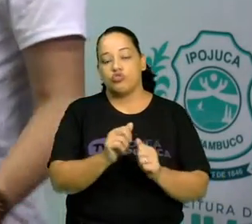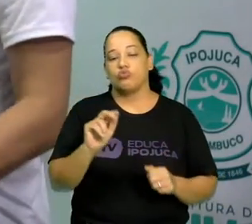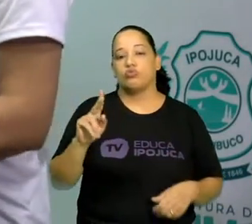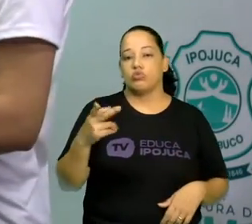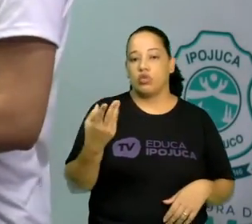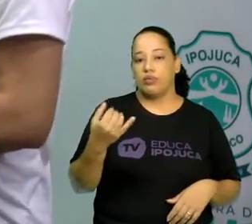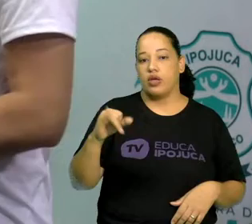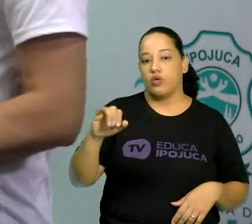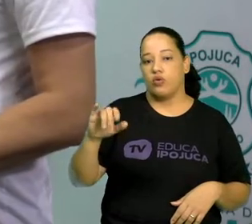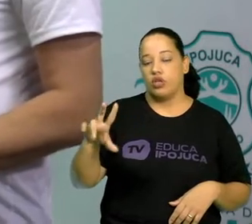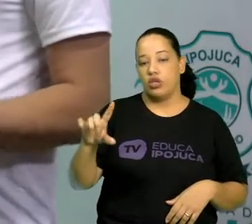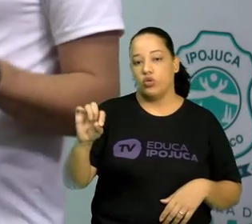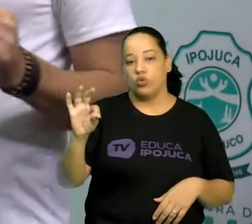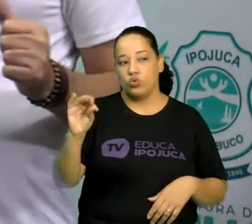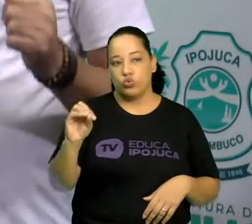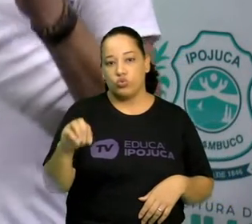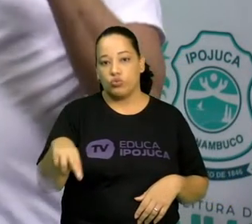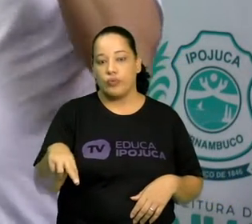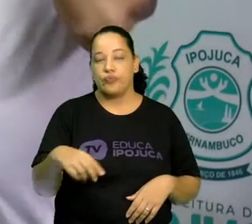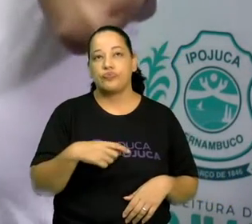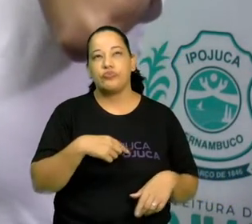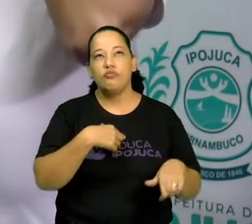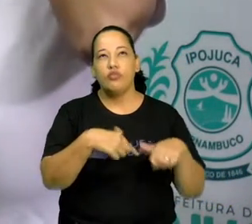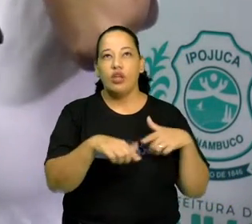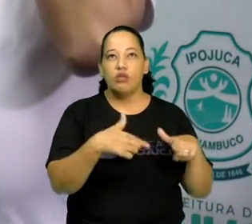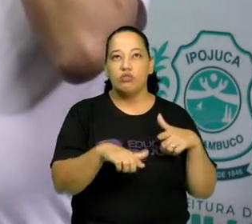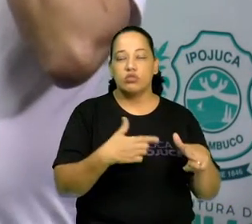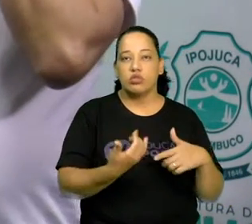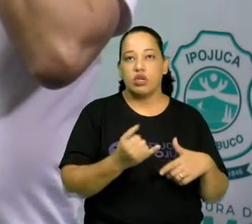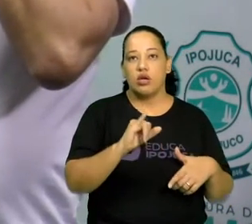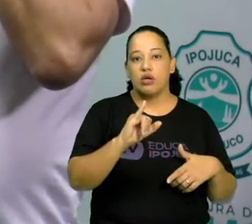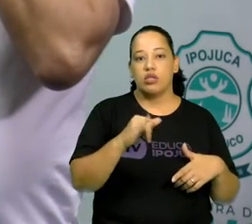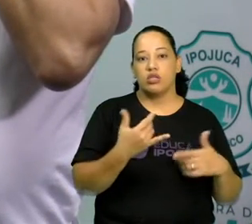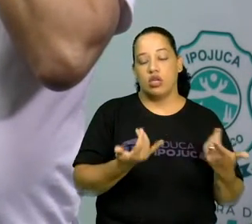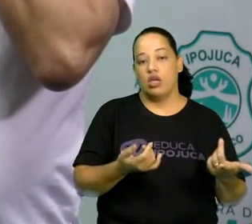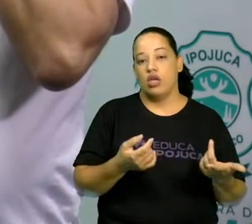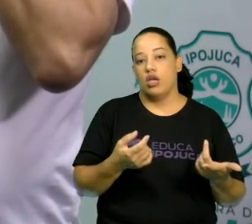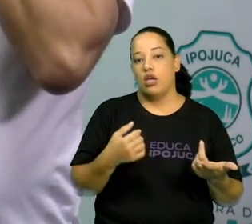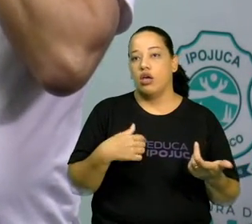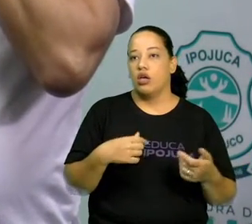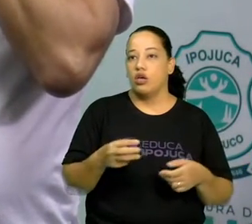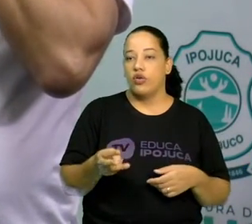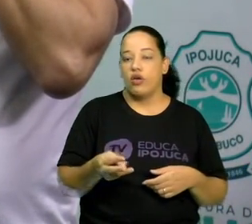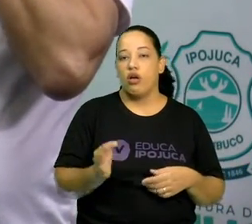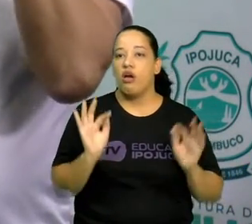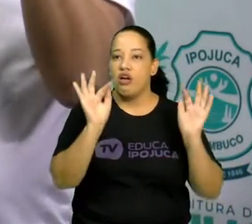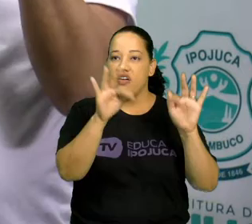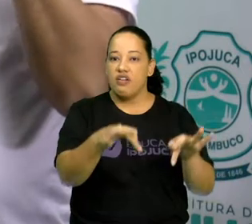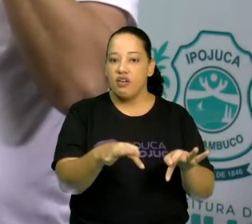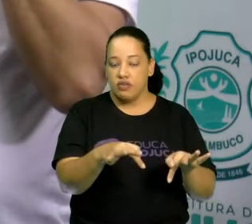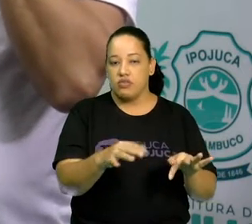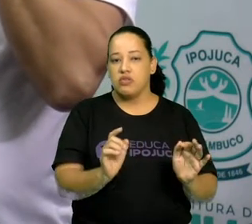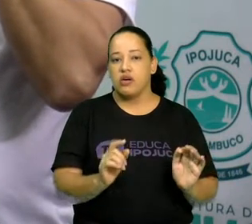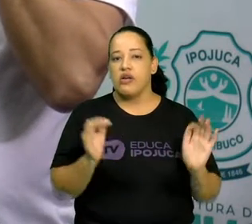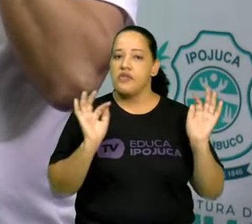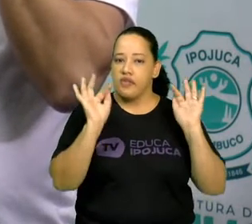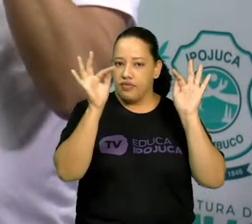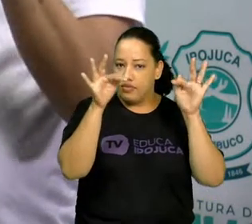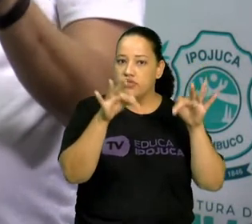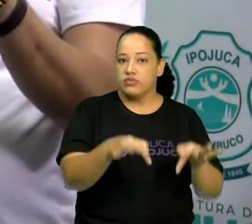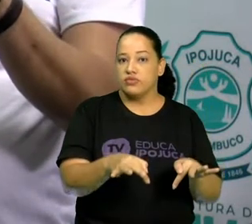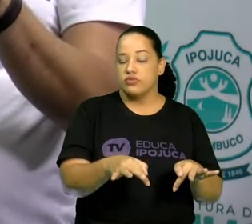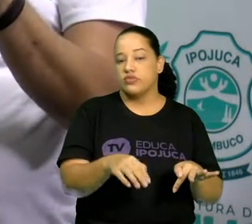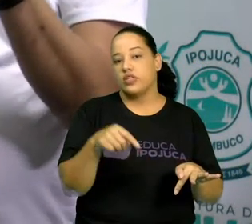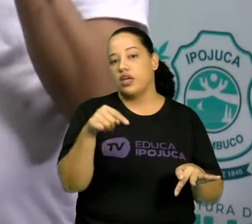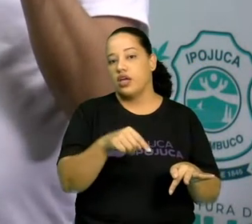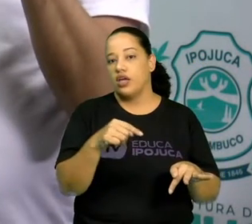vezes. Trabalhei com Lírio numa série para o Canal Brasil, Lírio e Hilton, chamado Afim do Mundo. Tem um episódio que eu estou nele, o episódio